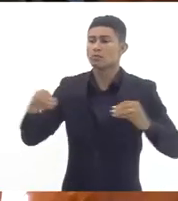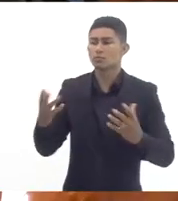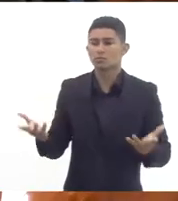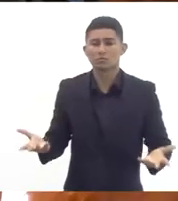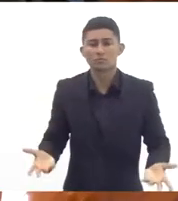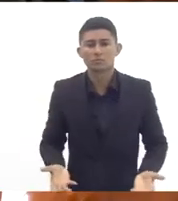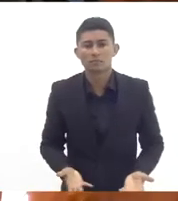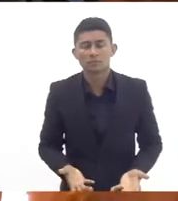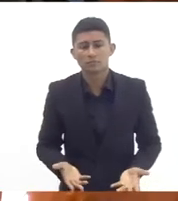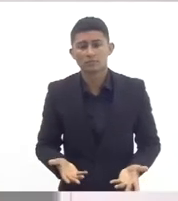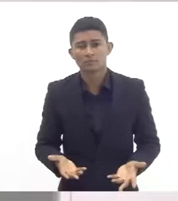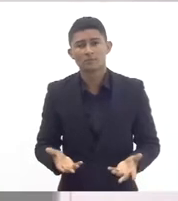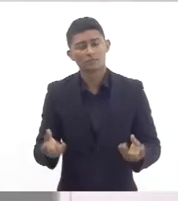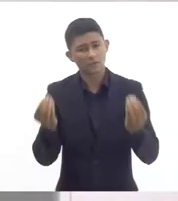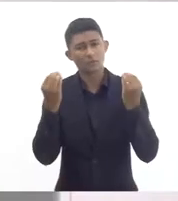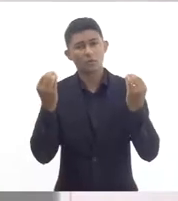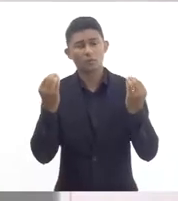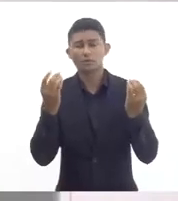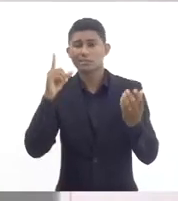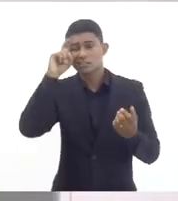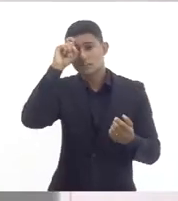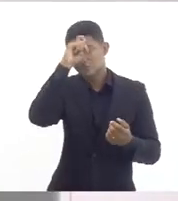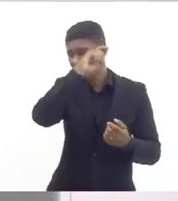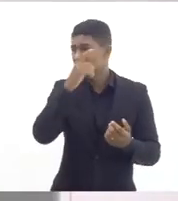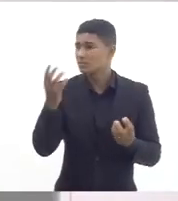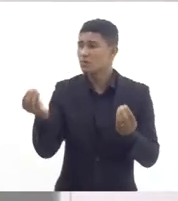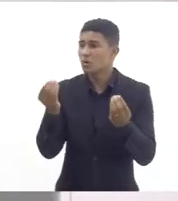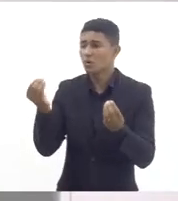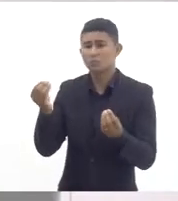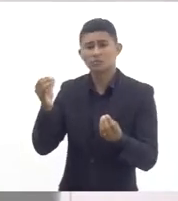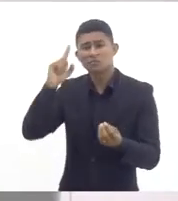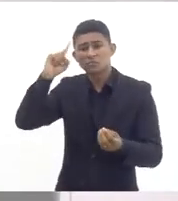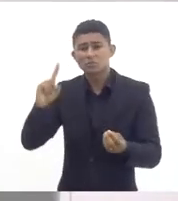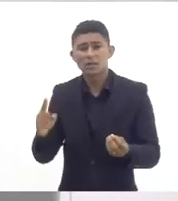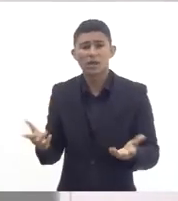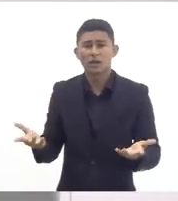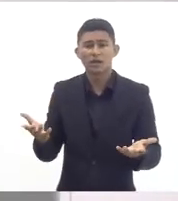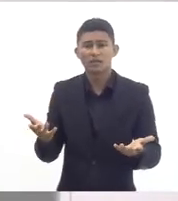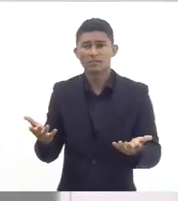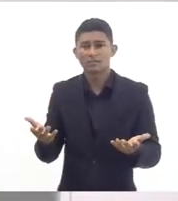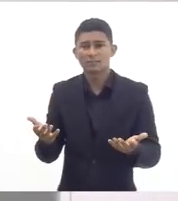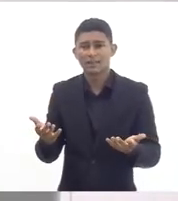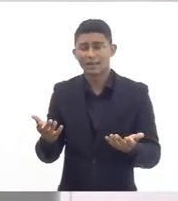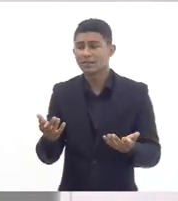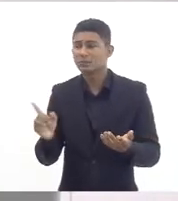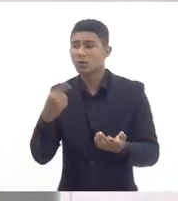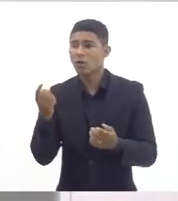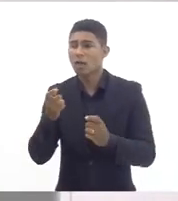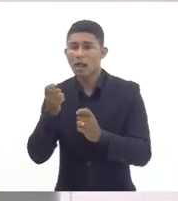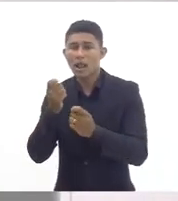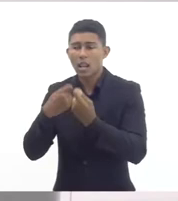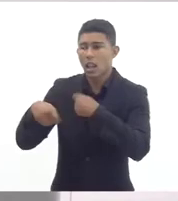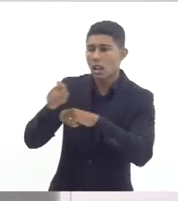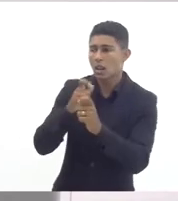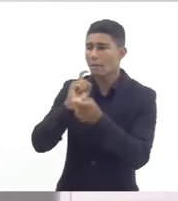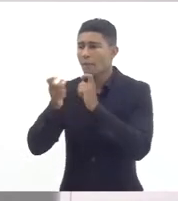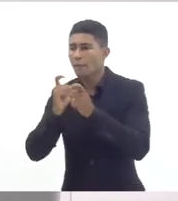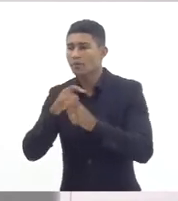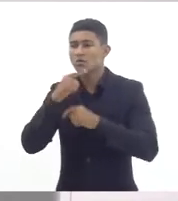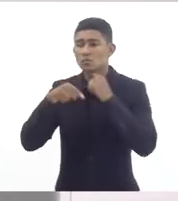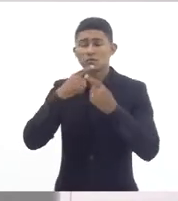fica difícil a gente ter um ponto de partida para poder negociar alguma coisa sem um dado provado